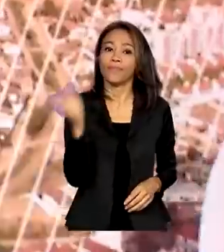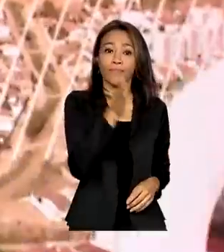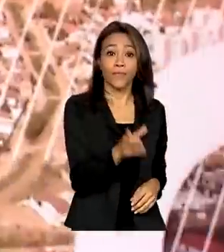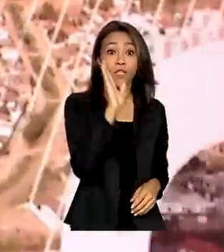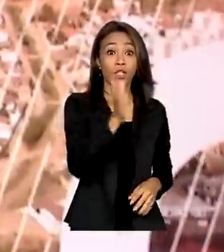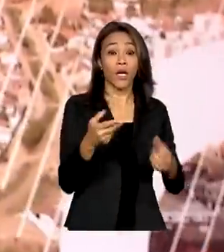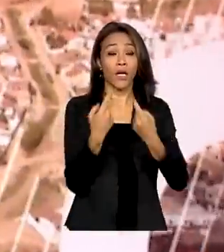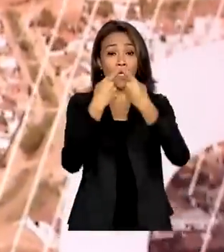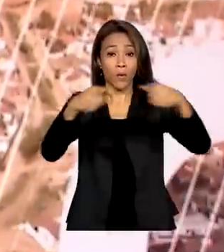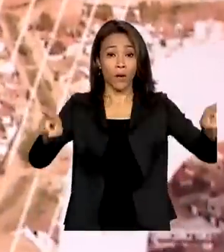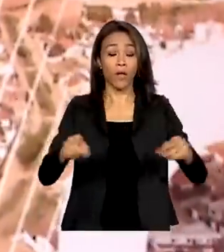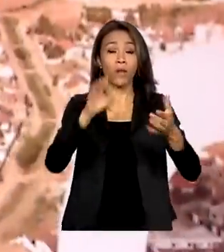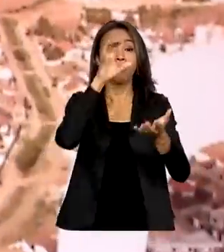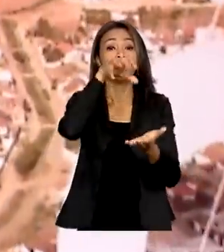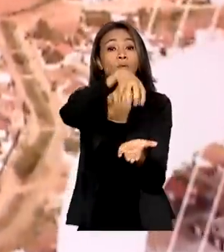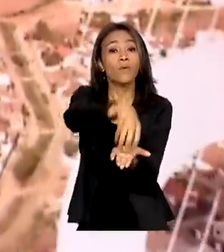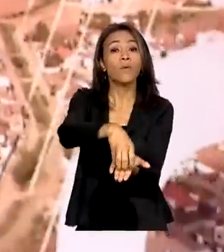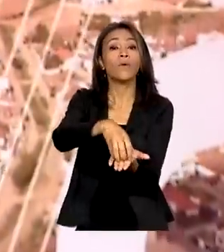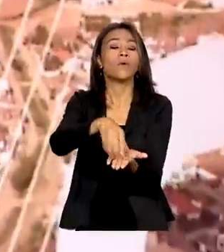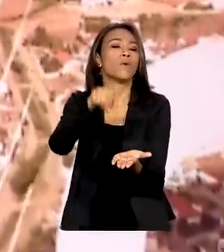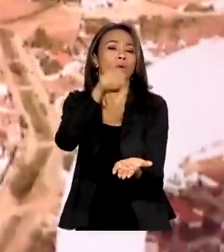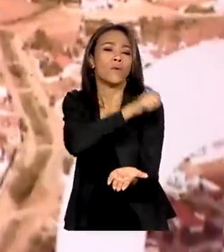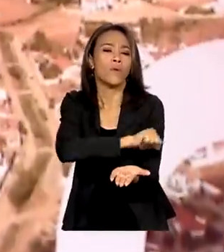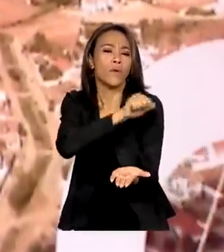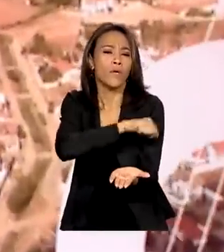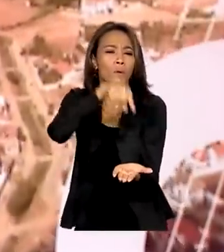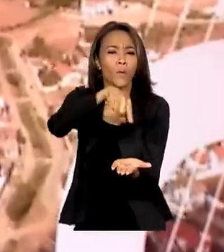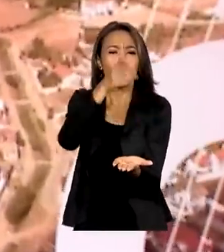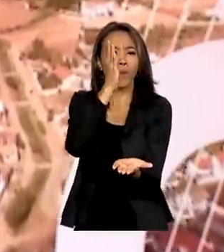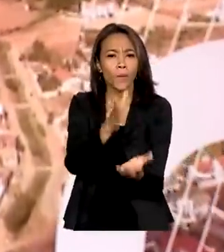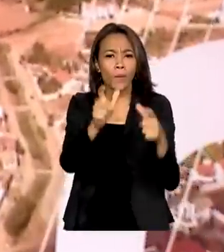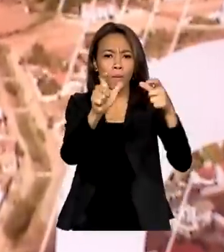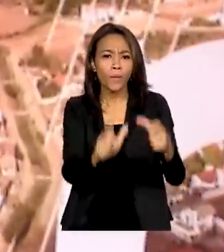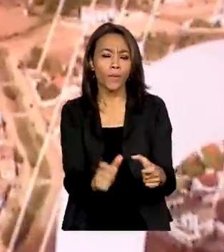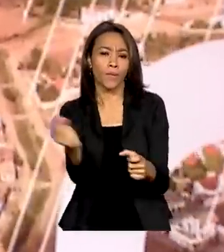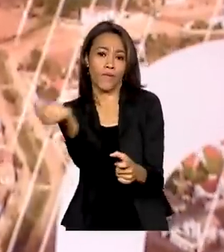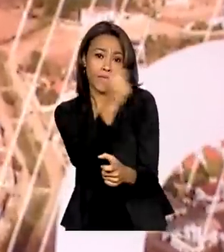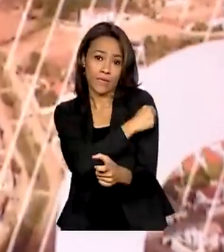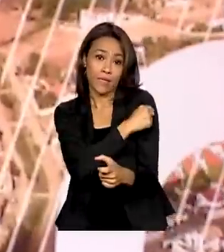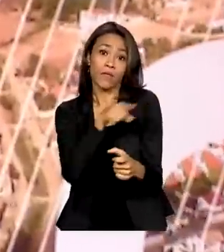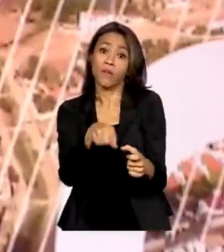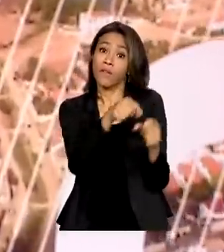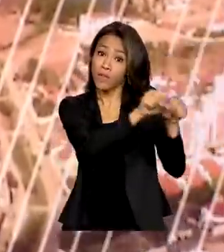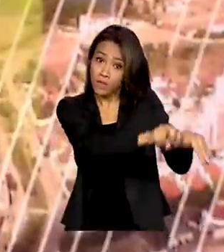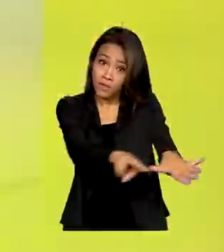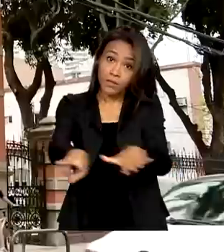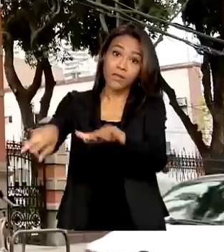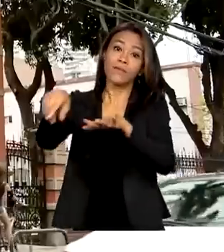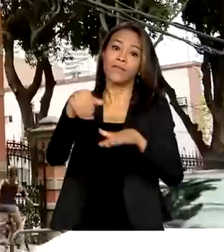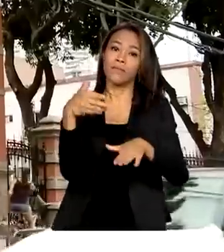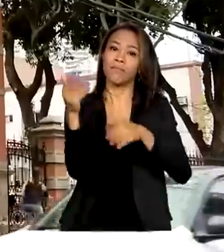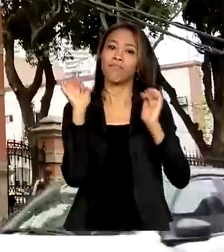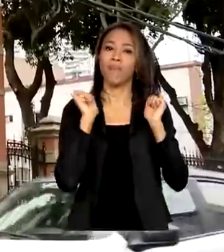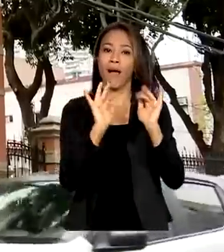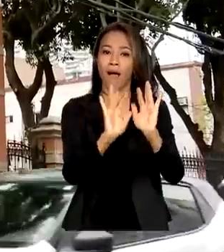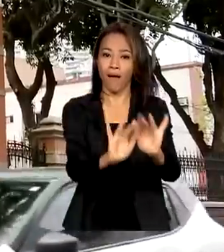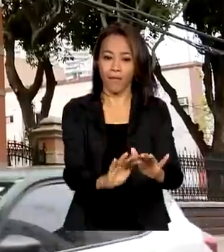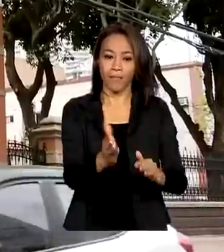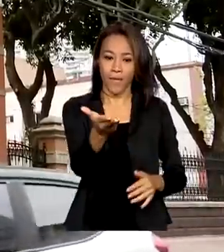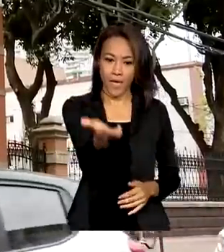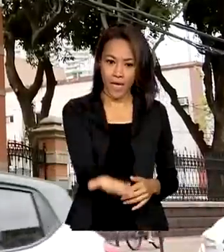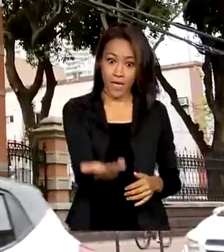Supercentro Carioca de Vacinação, que vai funcionar também aos finais de semana para o atendimento da população. O